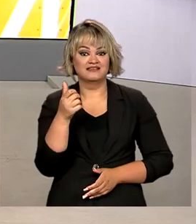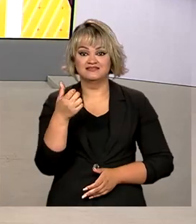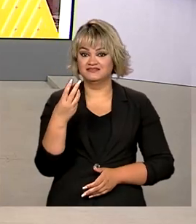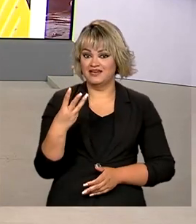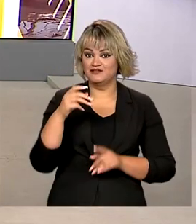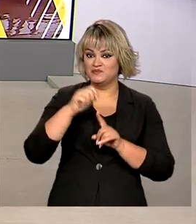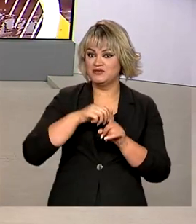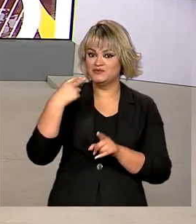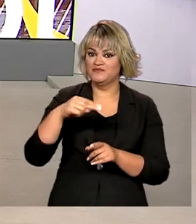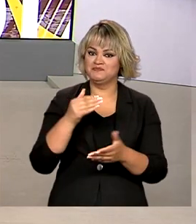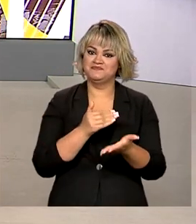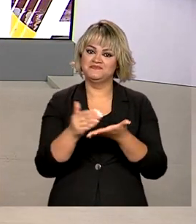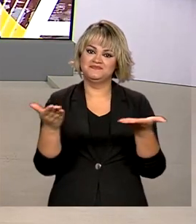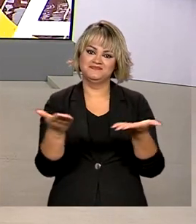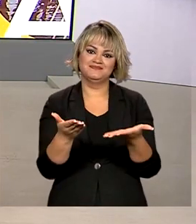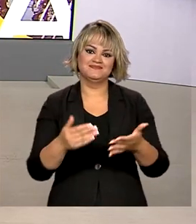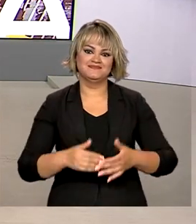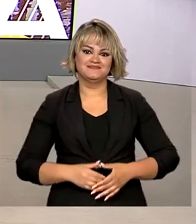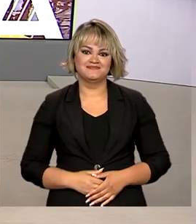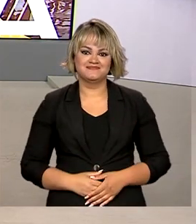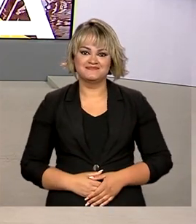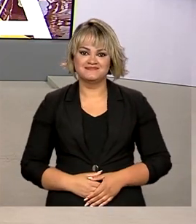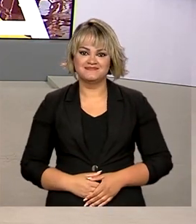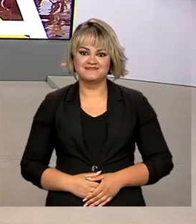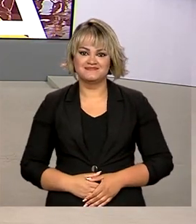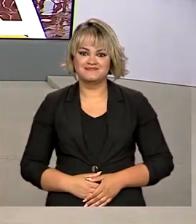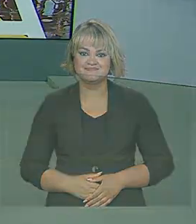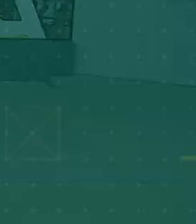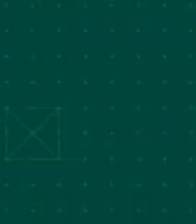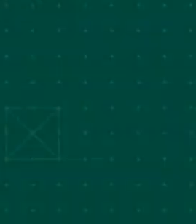3 de novembro, o Brasil em Dia já está no ar.